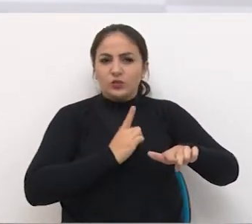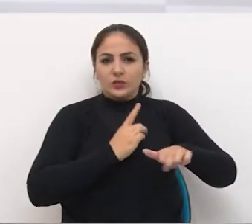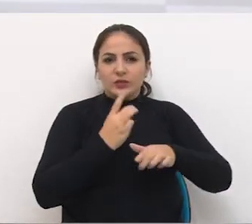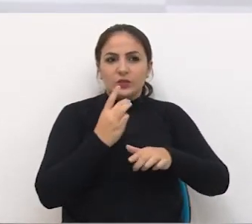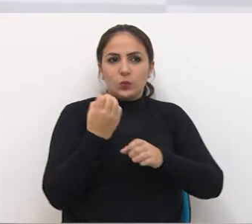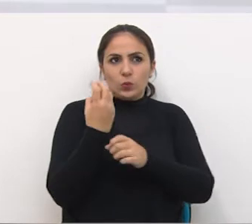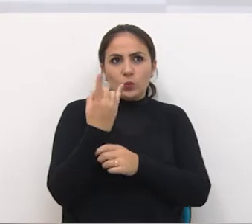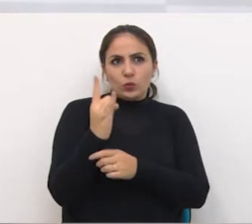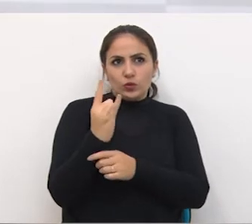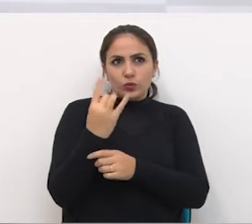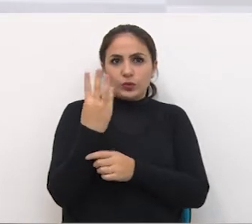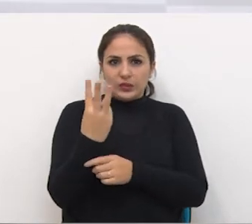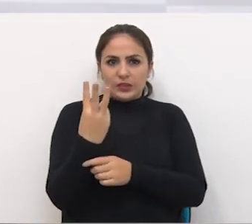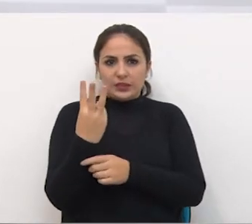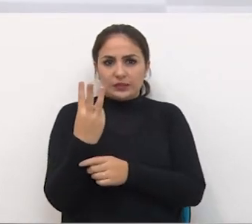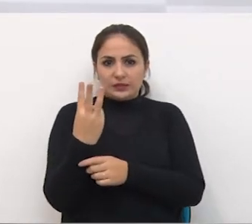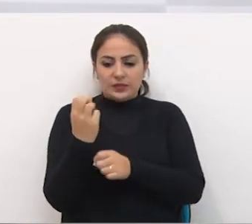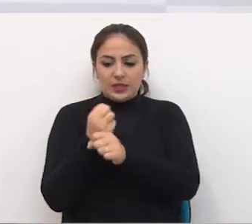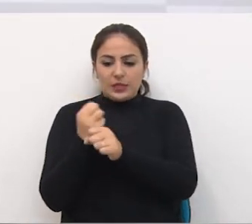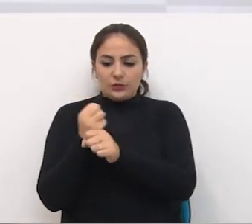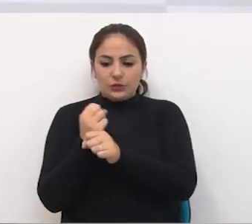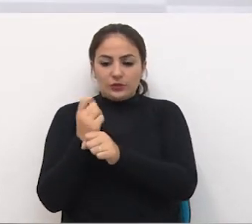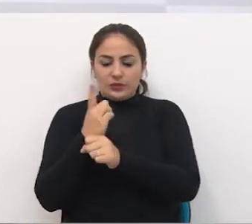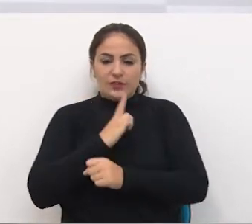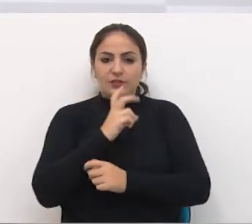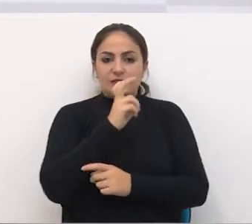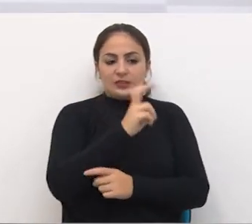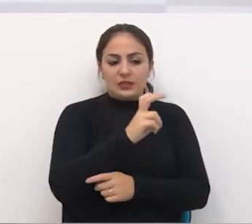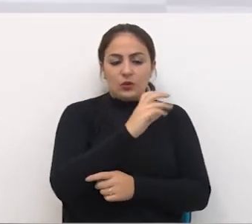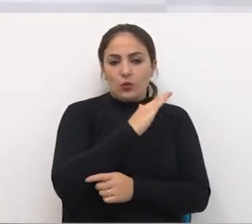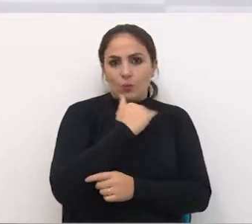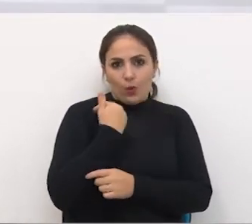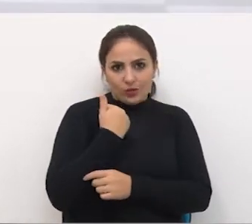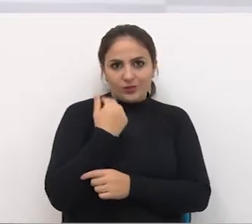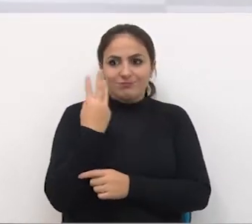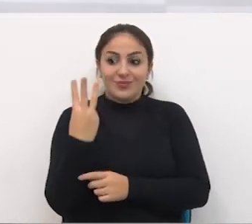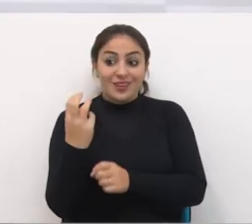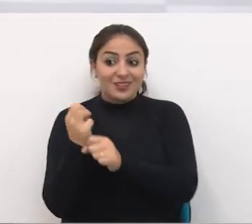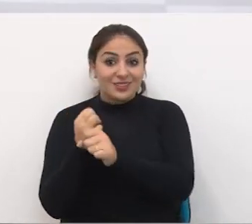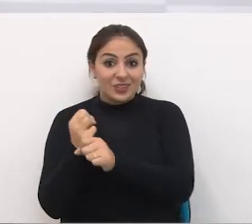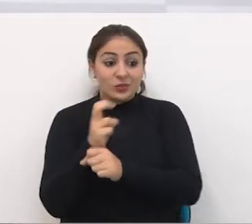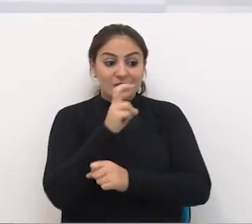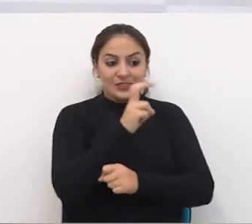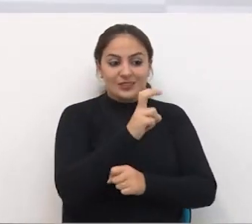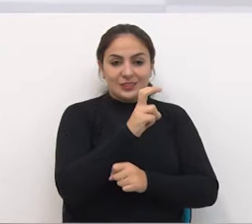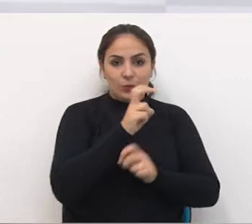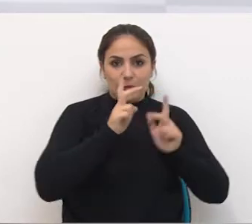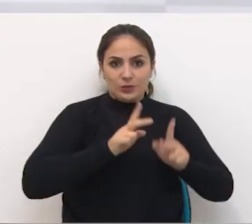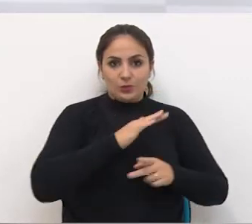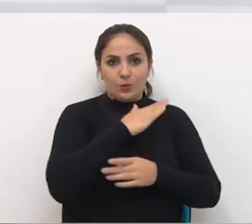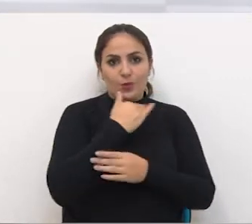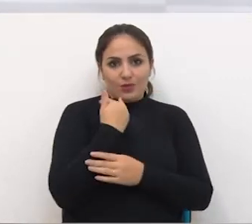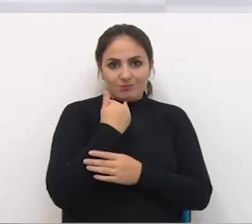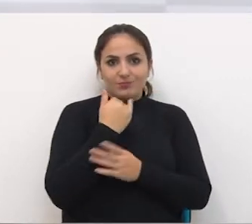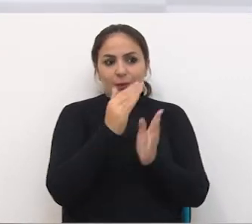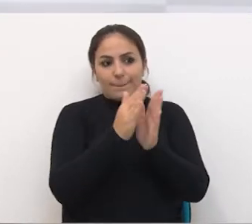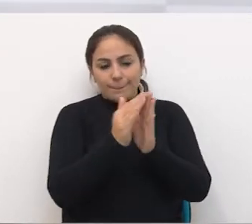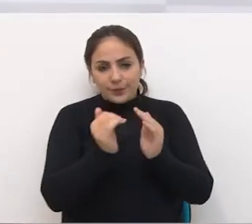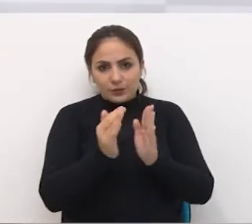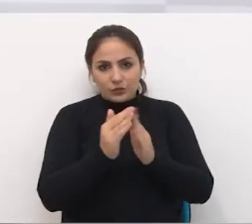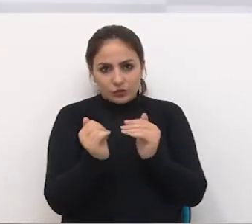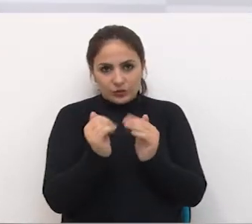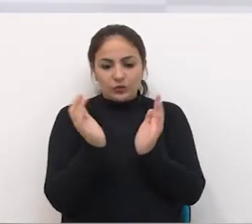últimos Três anos Cinco mortes Três anos Cinco mortes Solicitando